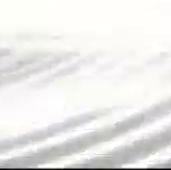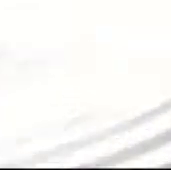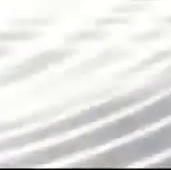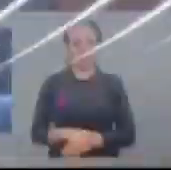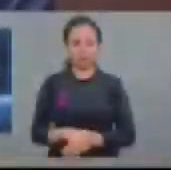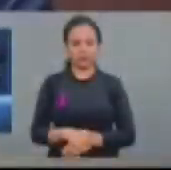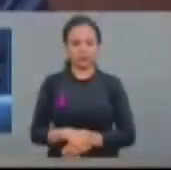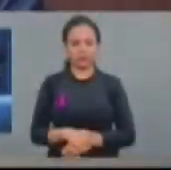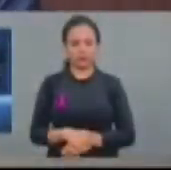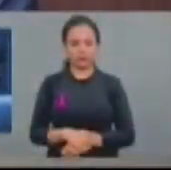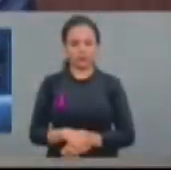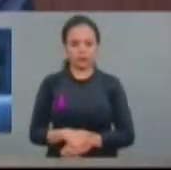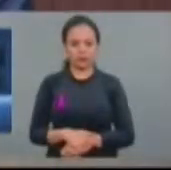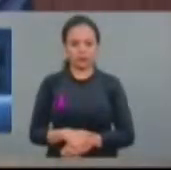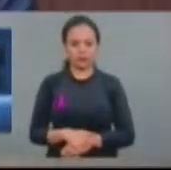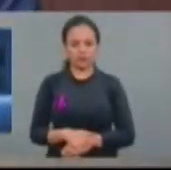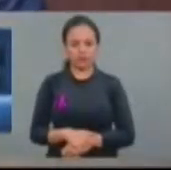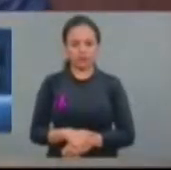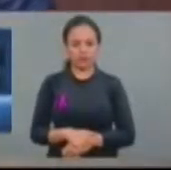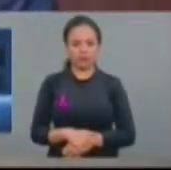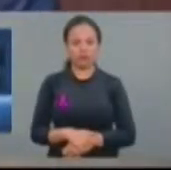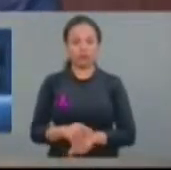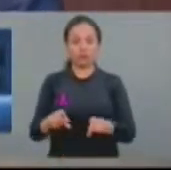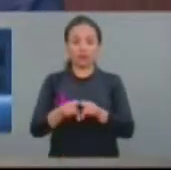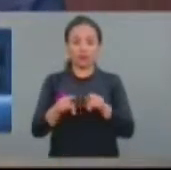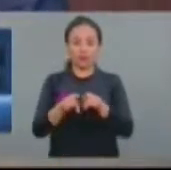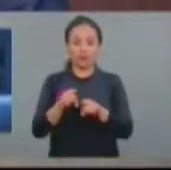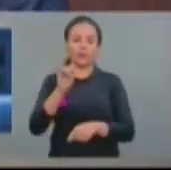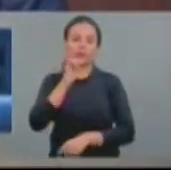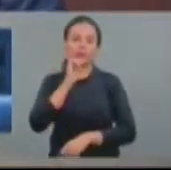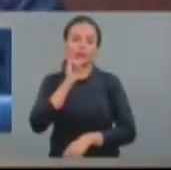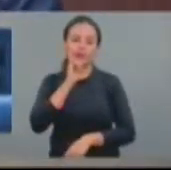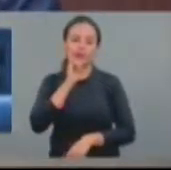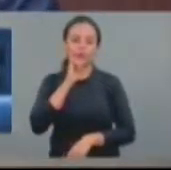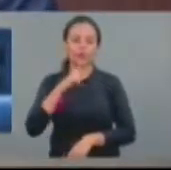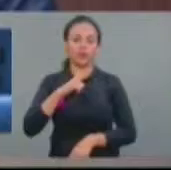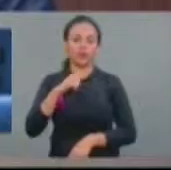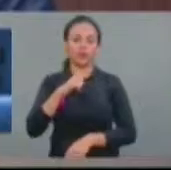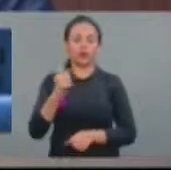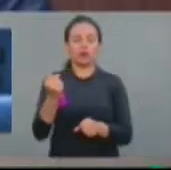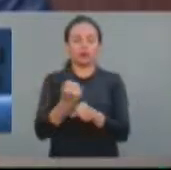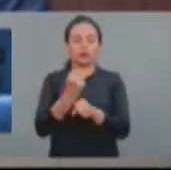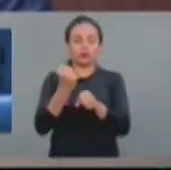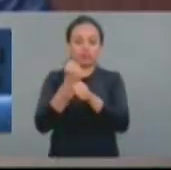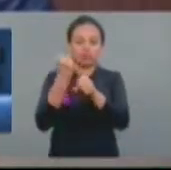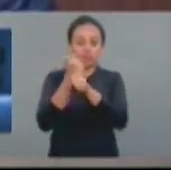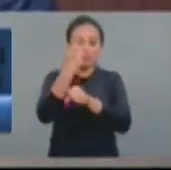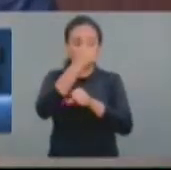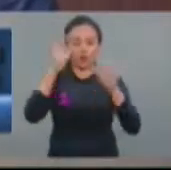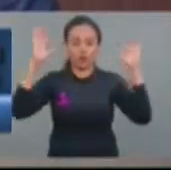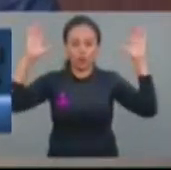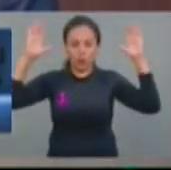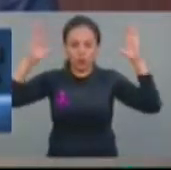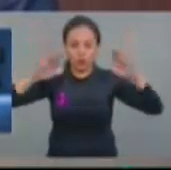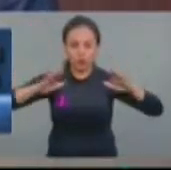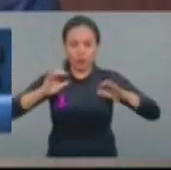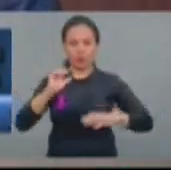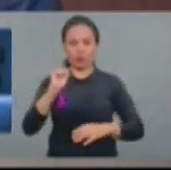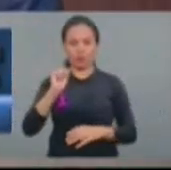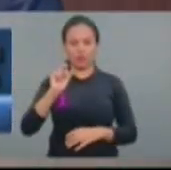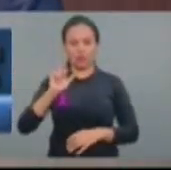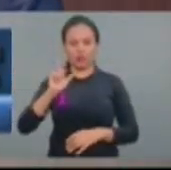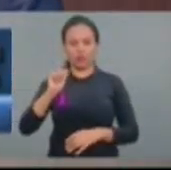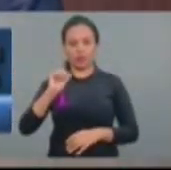a ideia. Dentre essas ações divulgadas estão em andamento, por exemplo, a ampliação do aeroporto de Aracati, que tem um forte